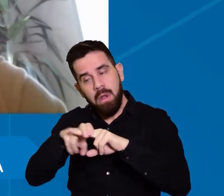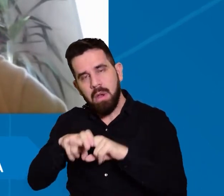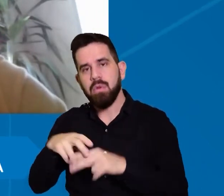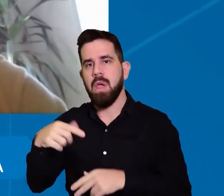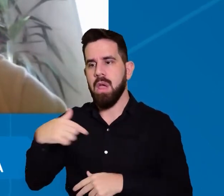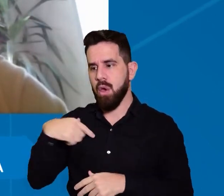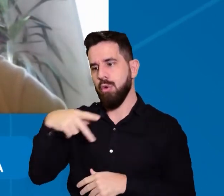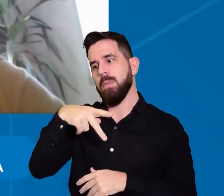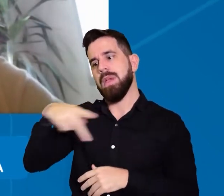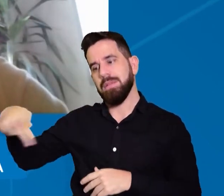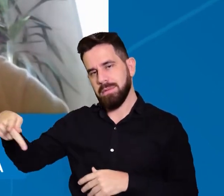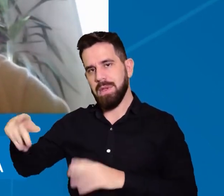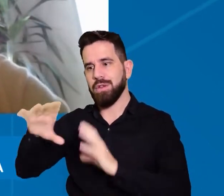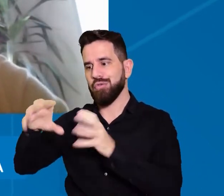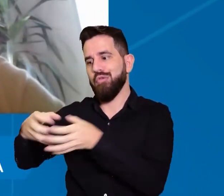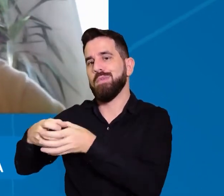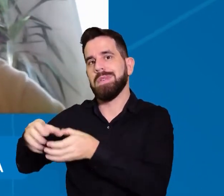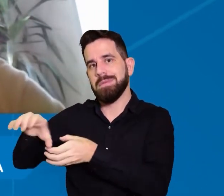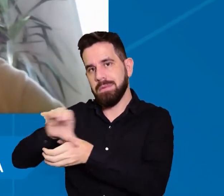eu estou presidindo agora,